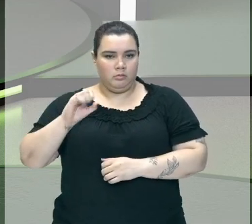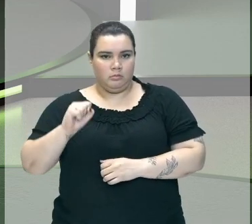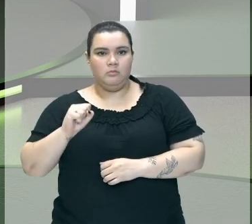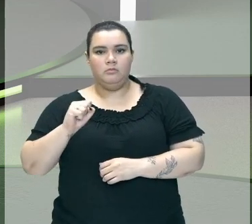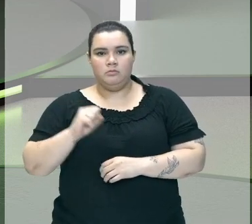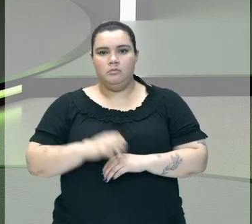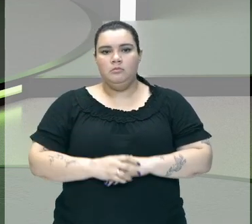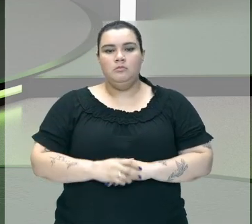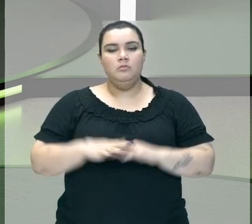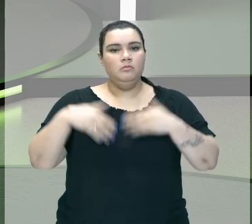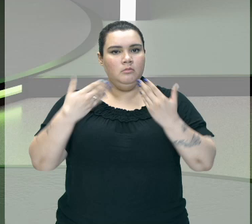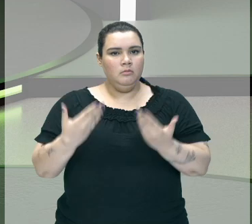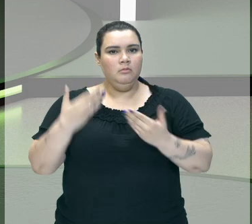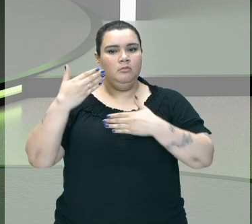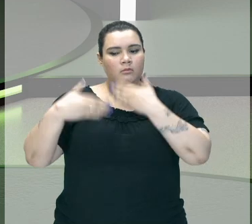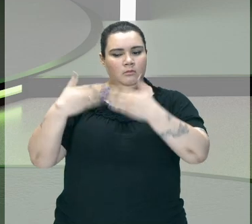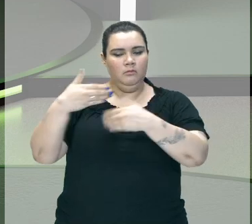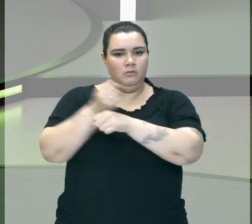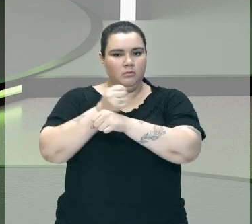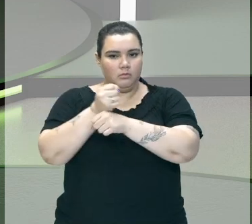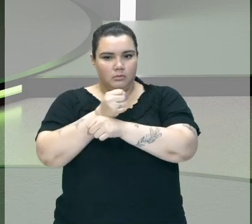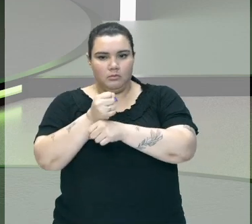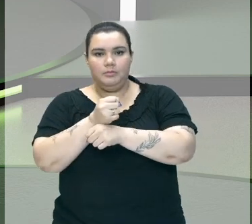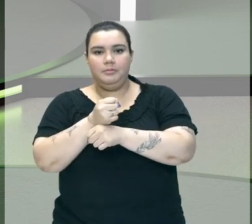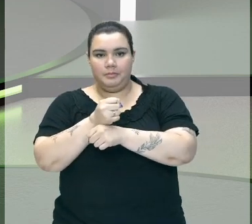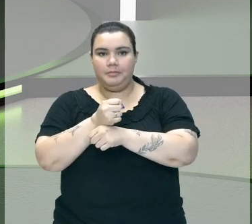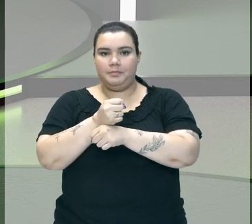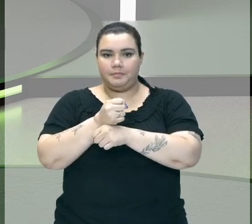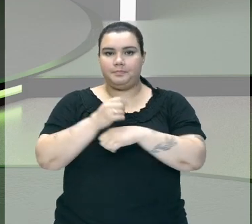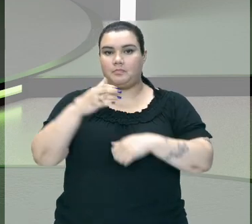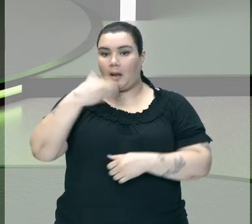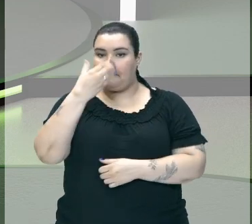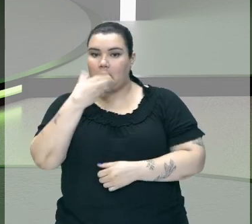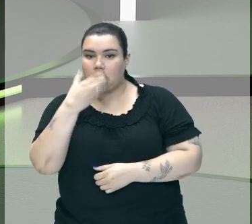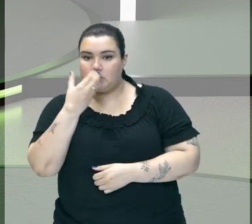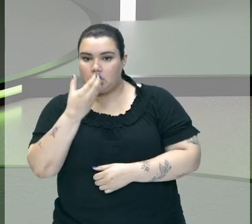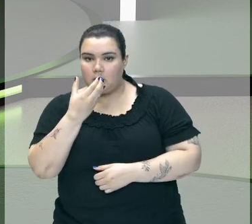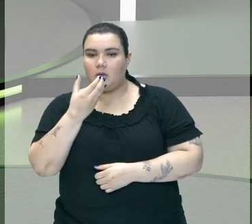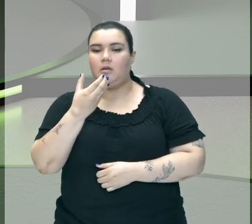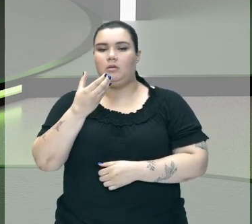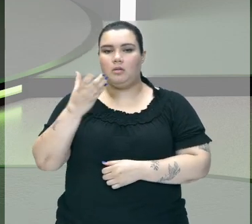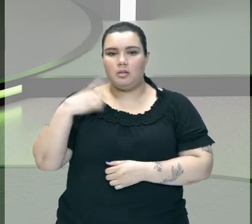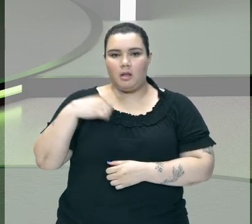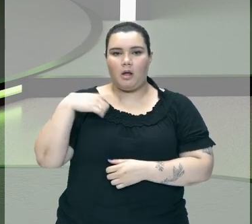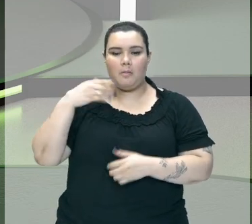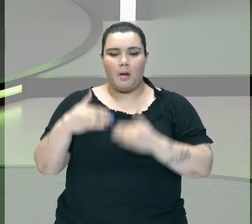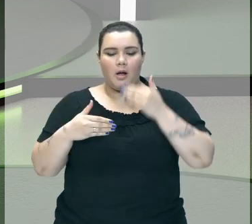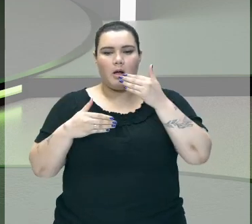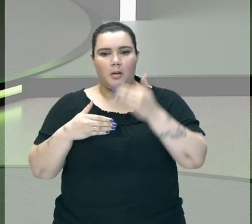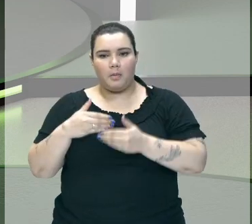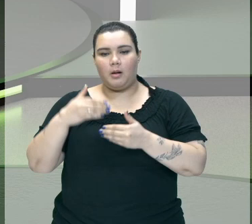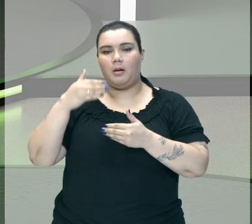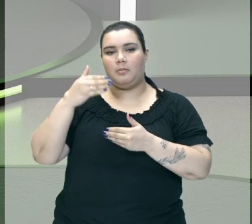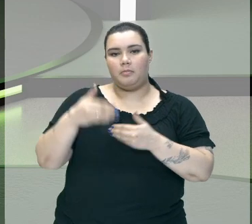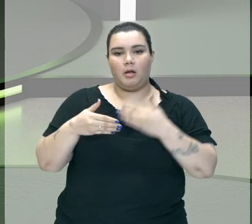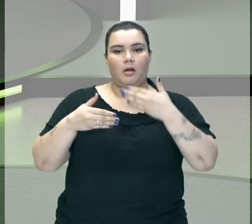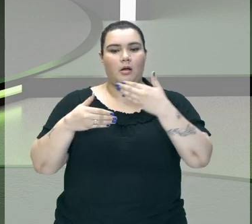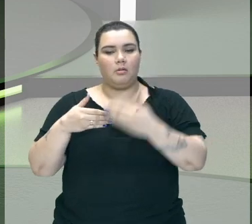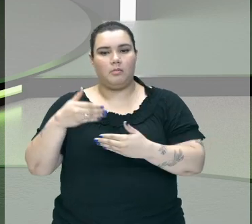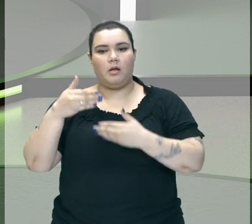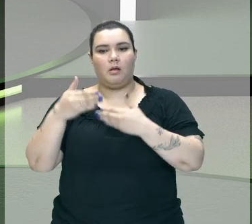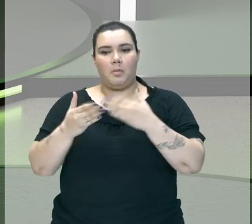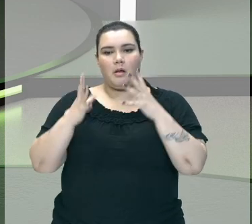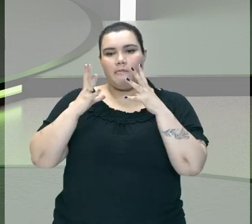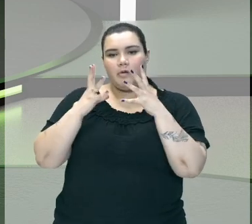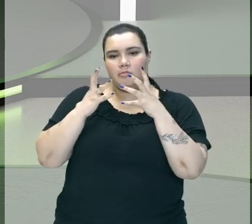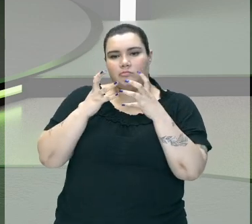acontece A maçã normal Ela vai se decompondo No decorrer do tempo